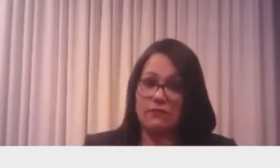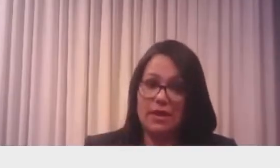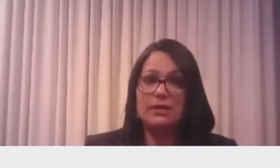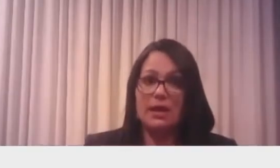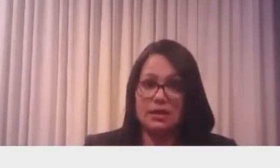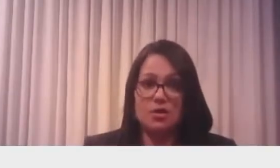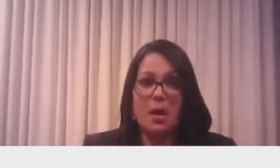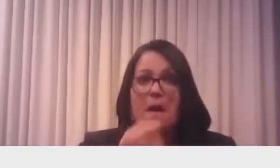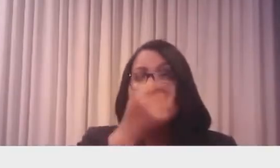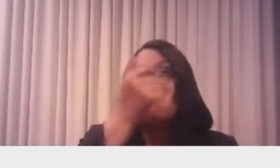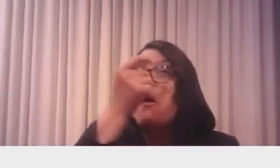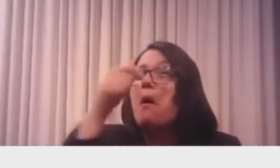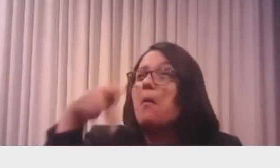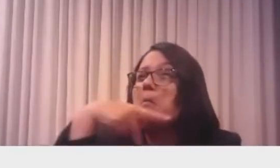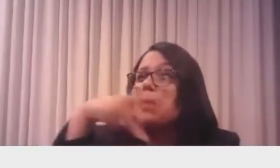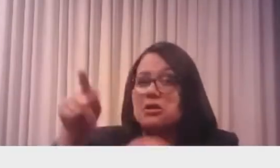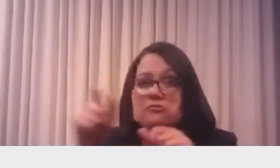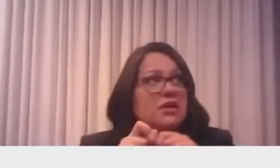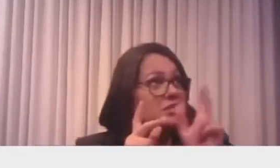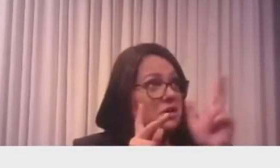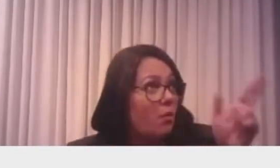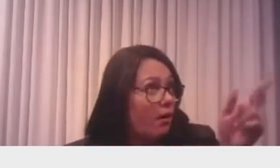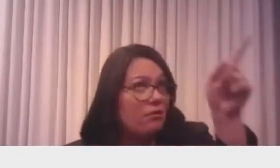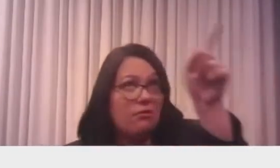poucos países do mundo fizeram algo parecido.